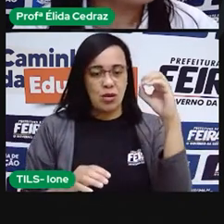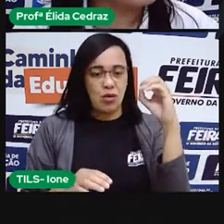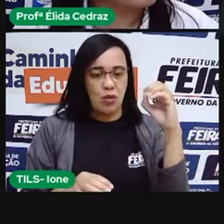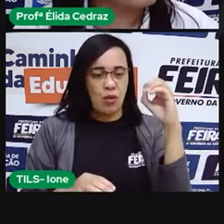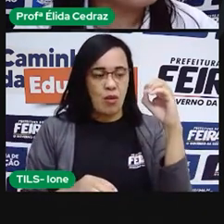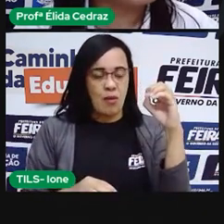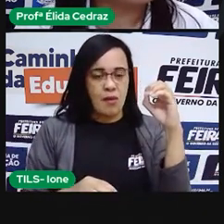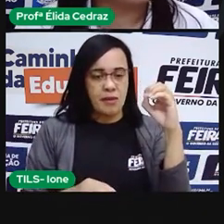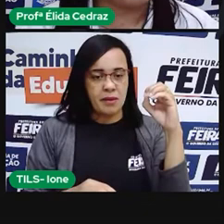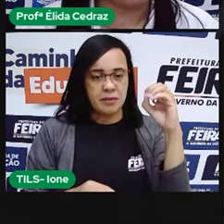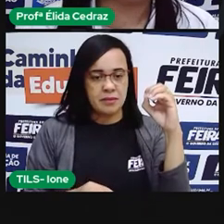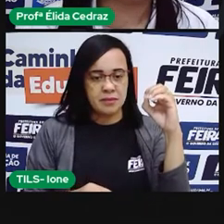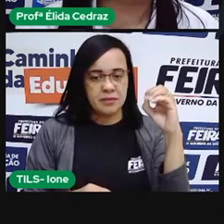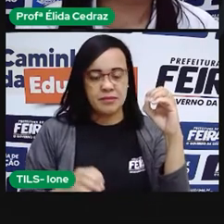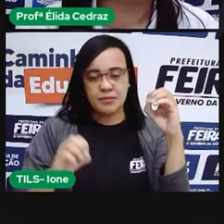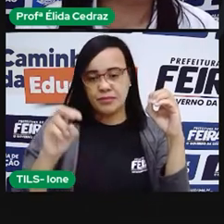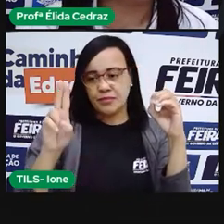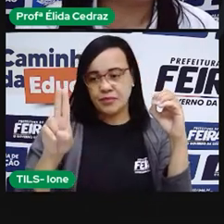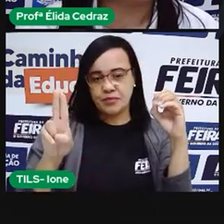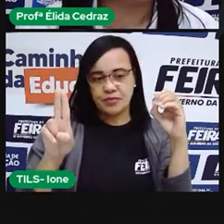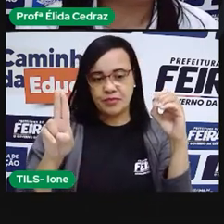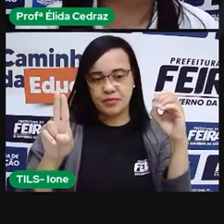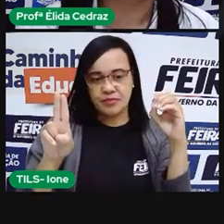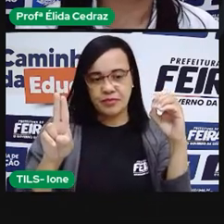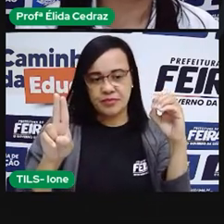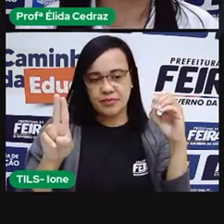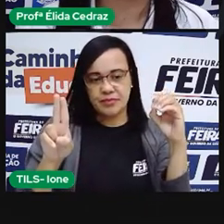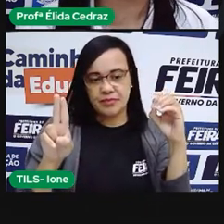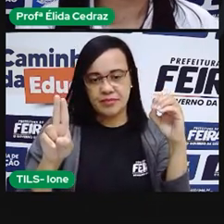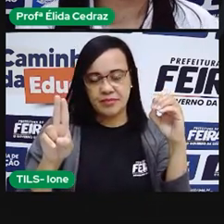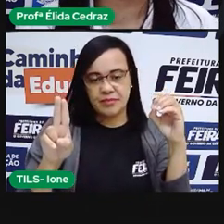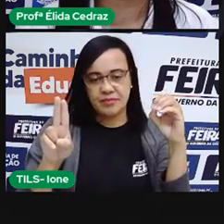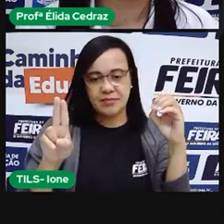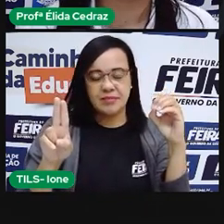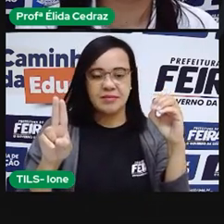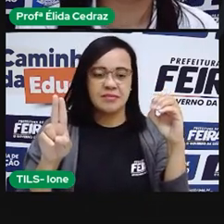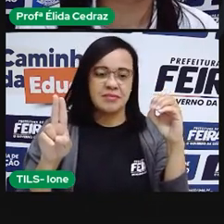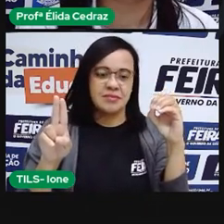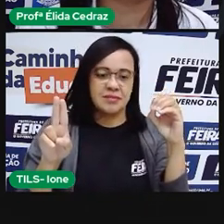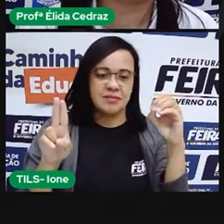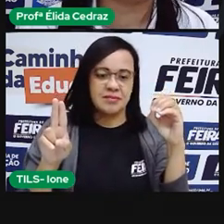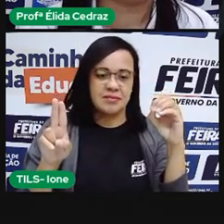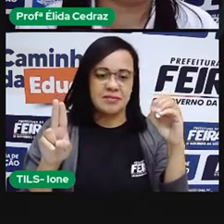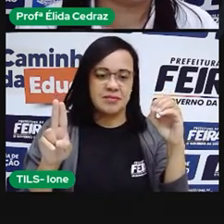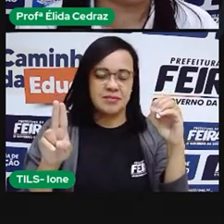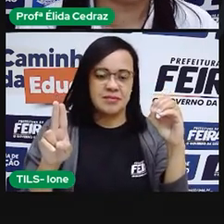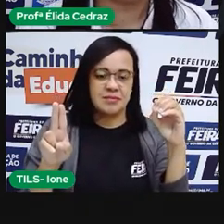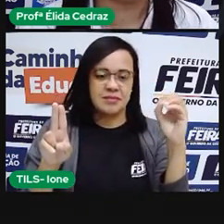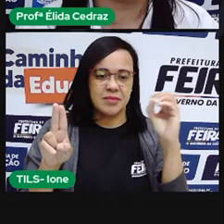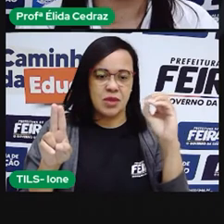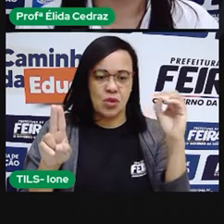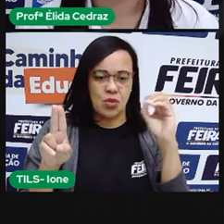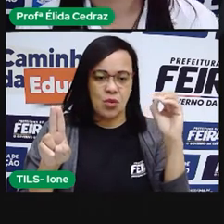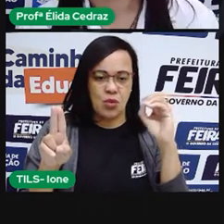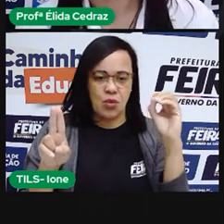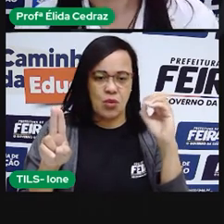Só ou tu? Isso mesmo. Sorridente.